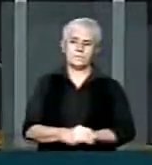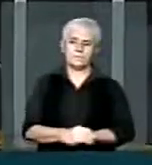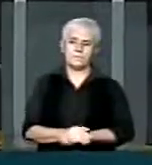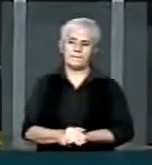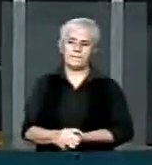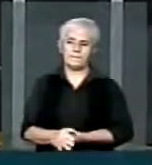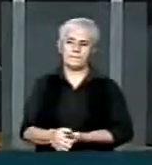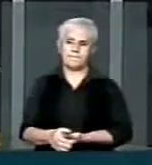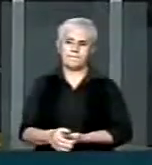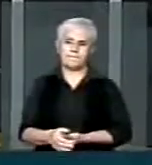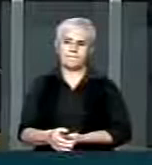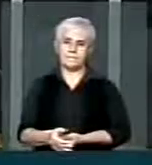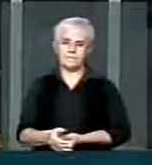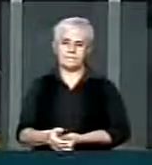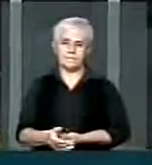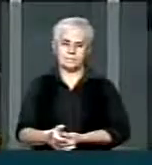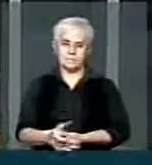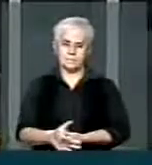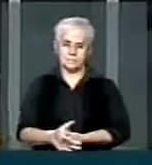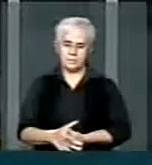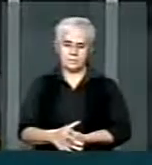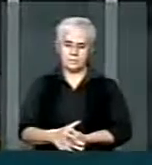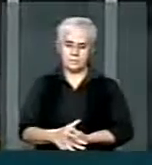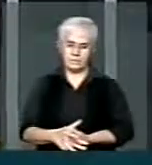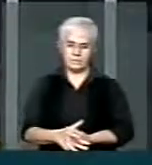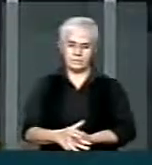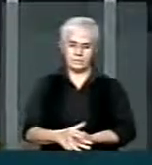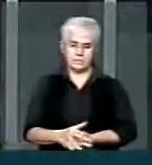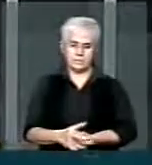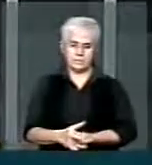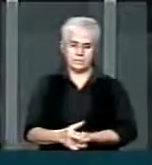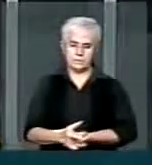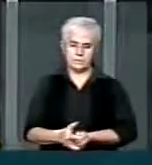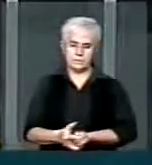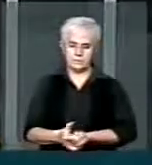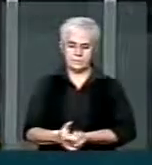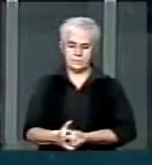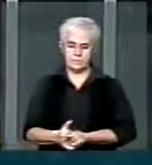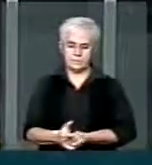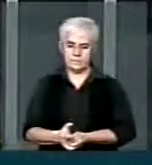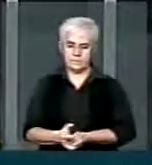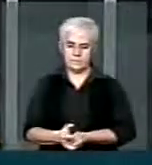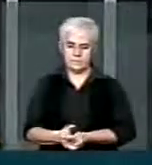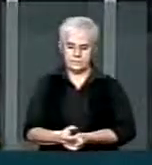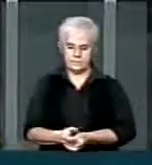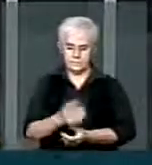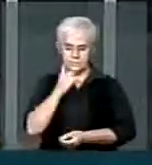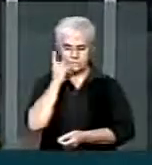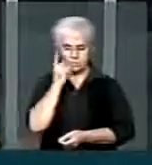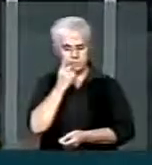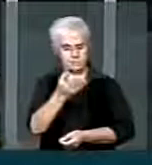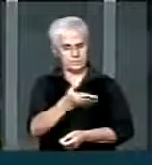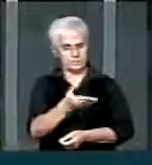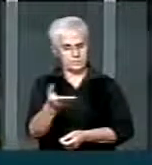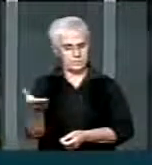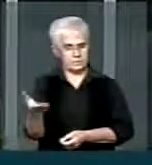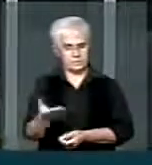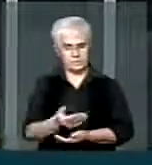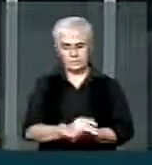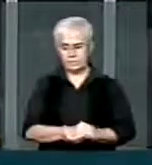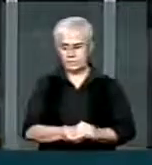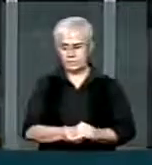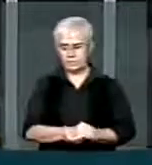feliz da vida, o Júnior do Gado, que é um pernambucano, mas que virou gaúcho lá. Sr. Presidente, Srs. e Srs. Deputados, aqui